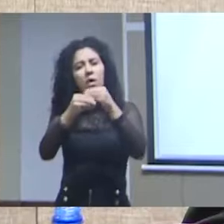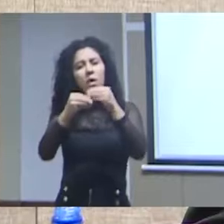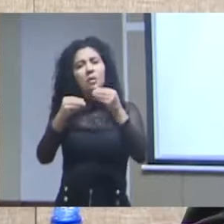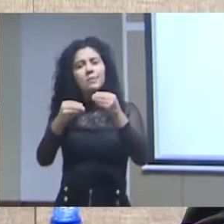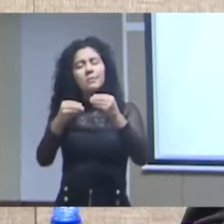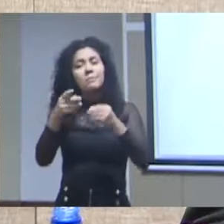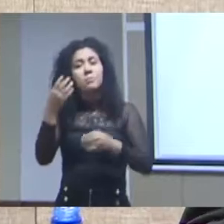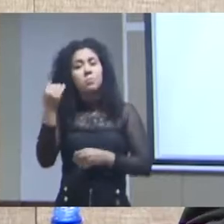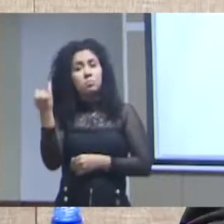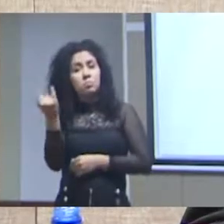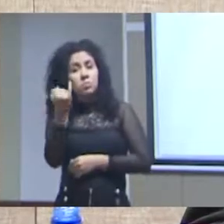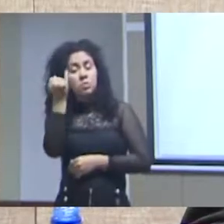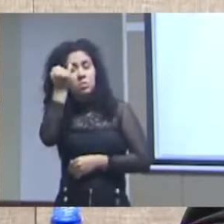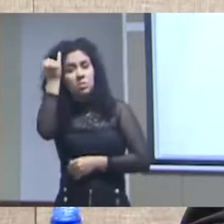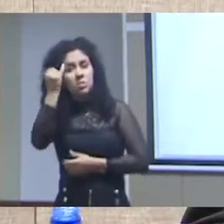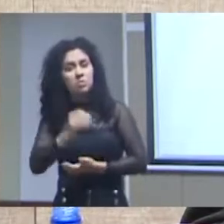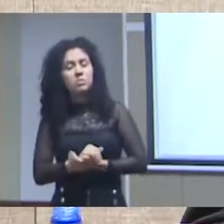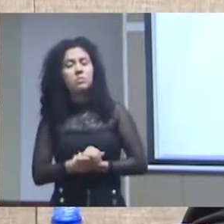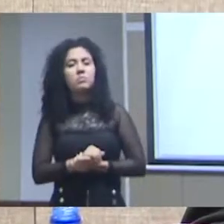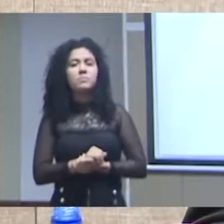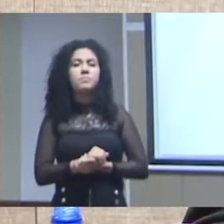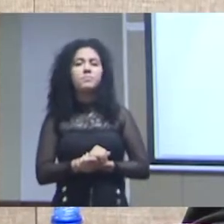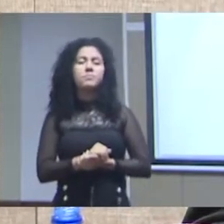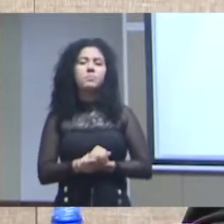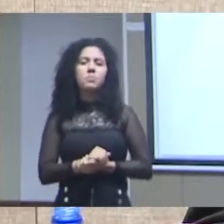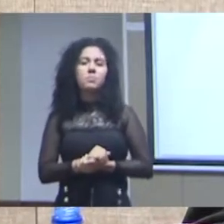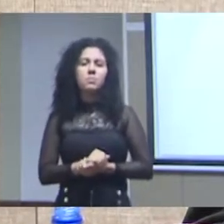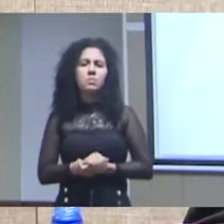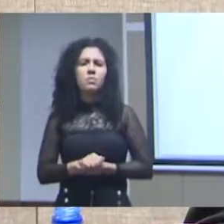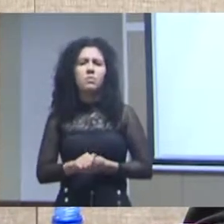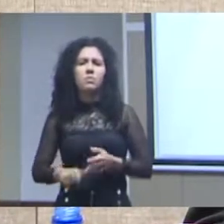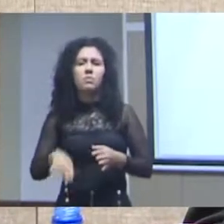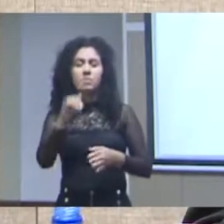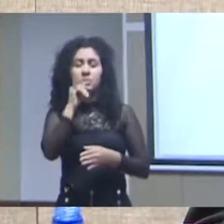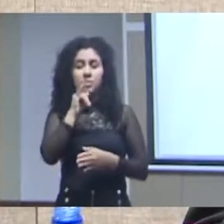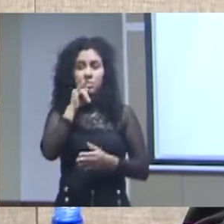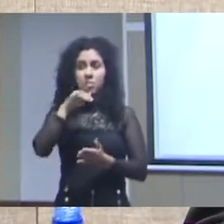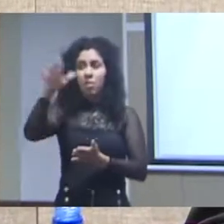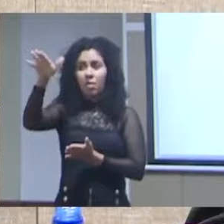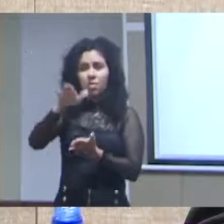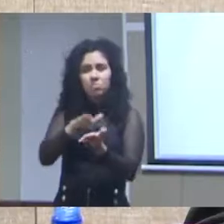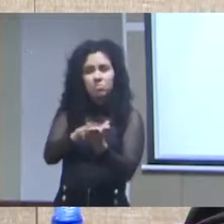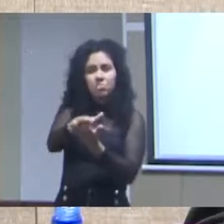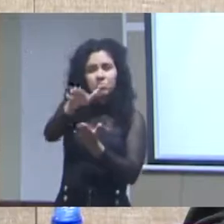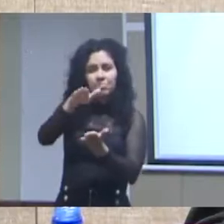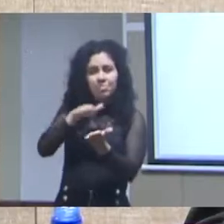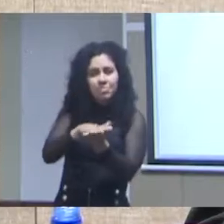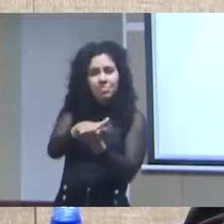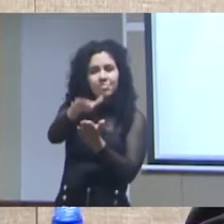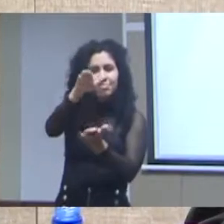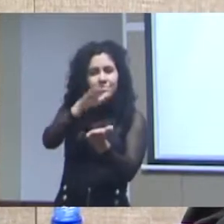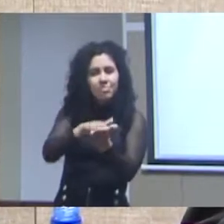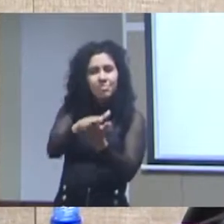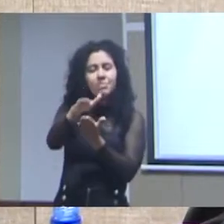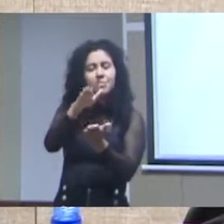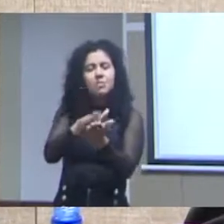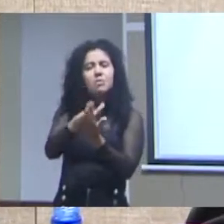revolução em que os dados mais relevantes os dados